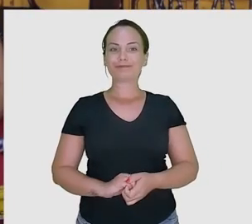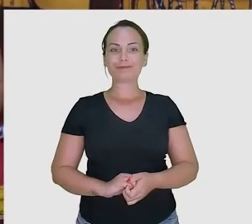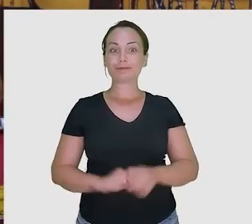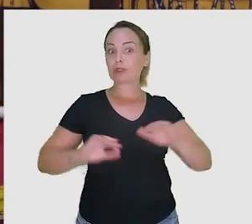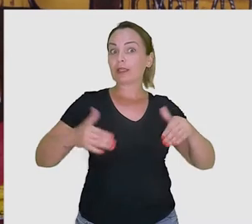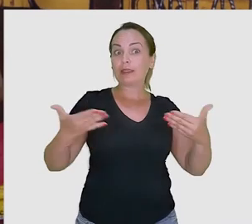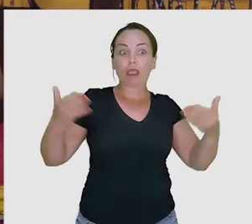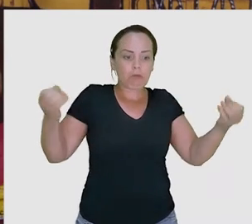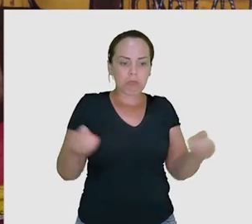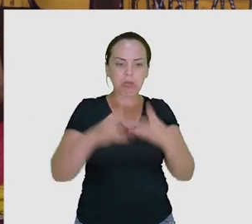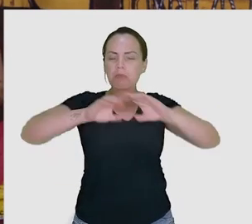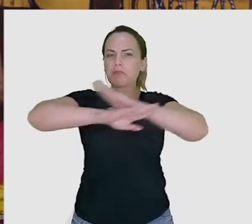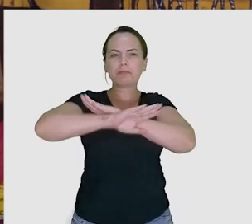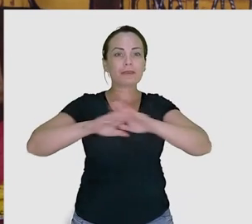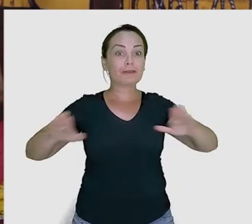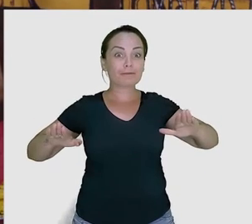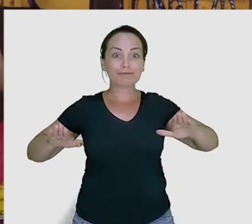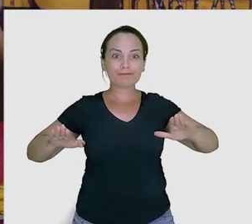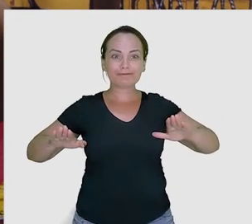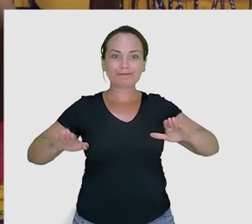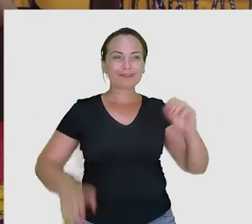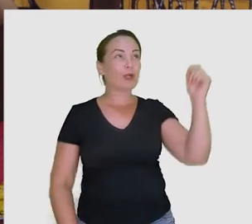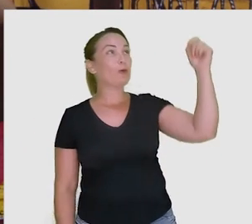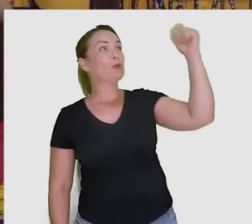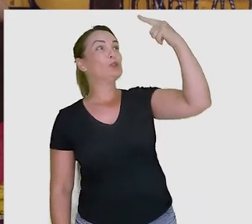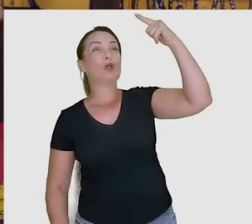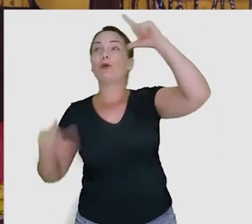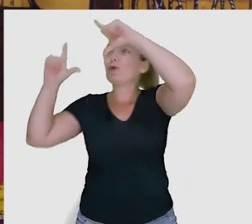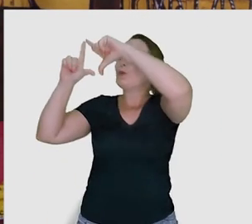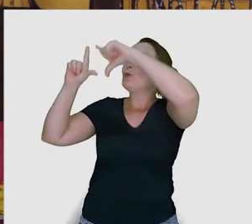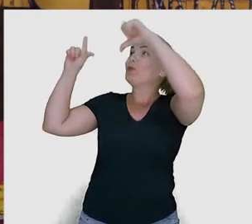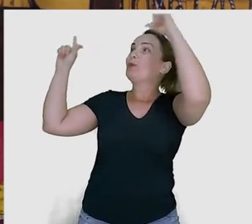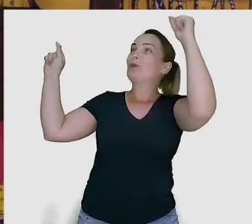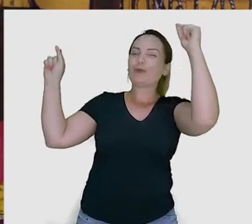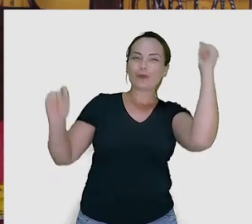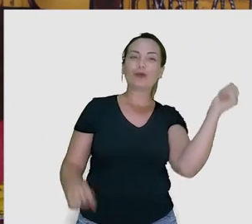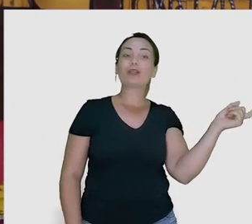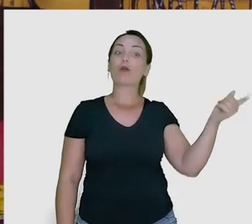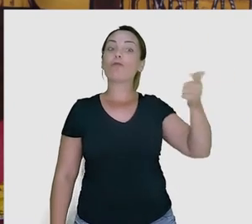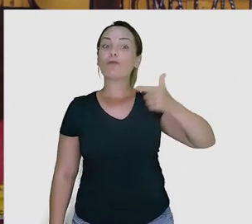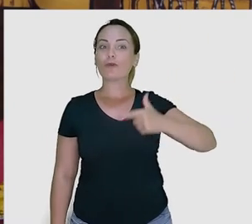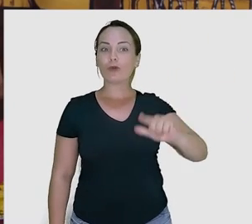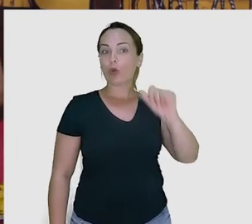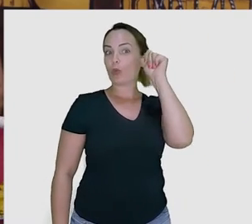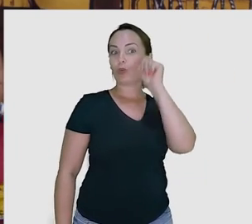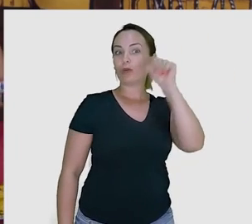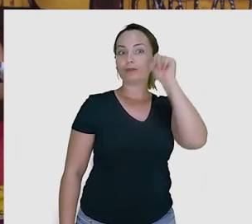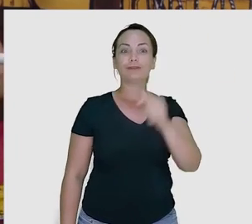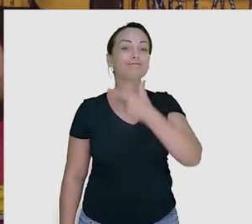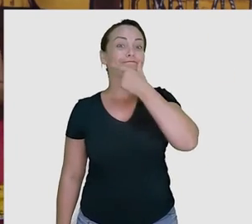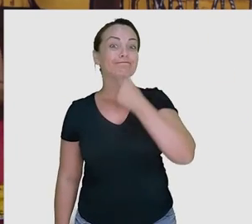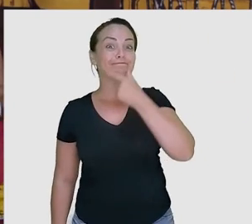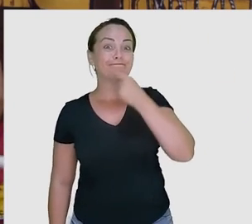E assim, o encanto foi quebrado. O sol e a lua voltaram. Homens,